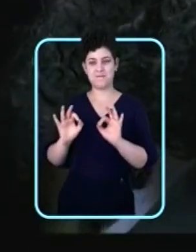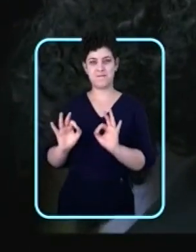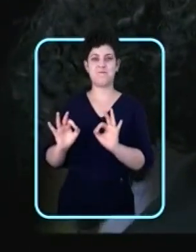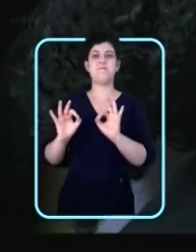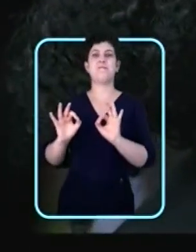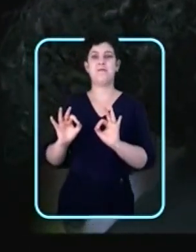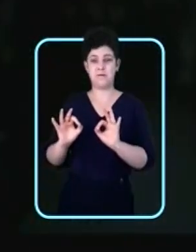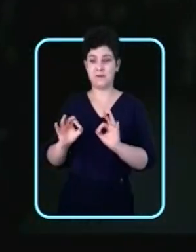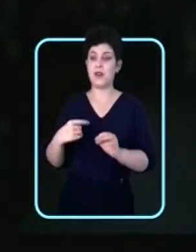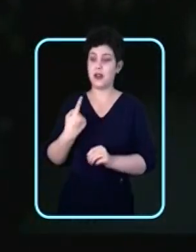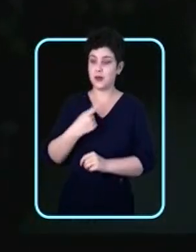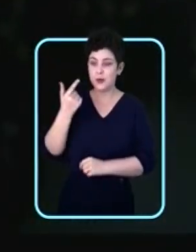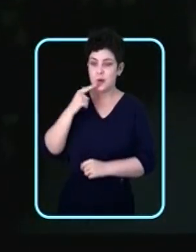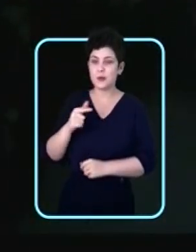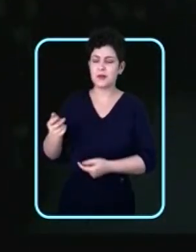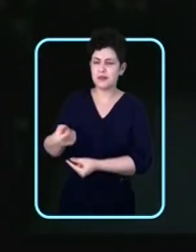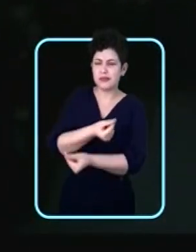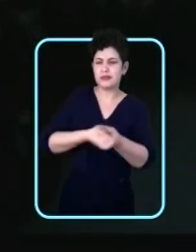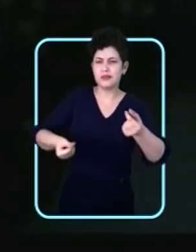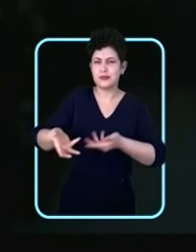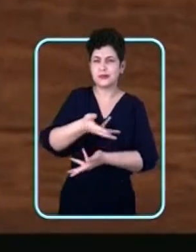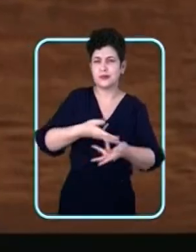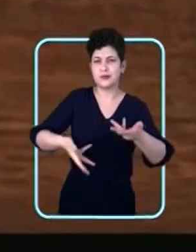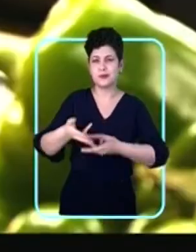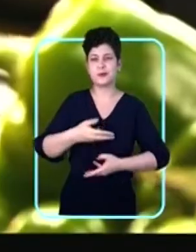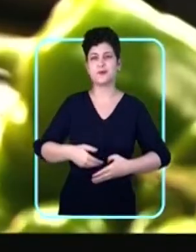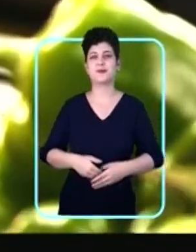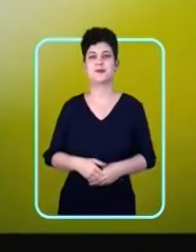certeza. E nós vamos reaquecer a economia.